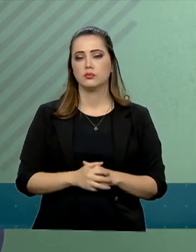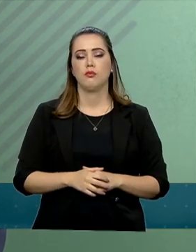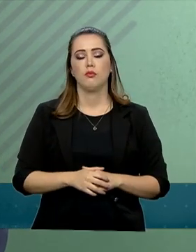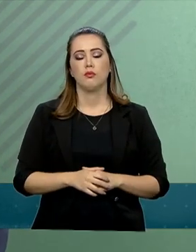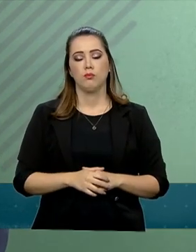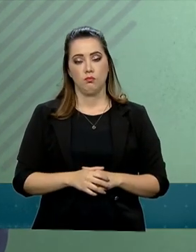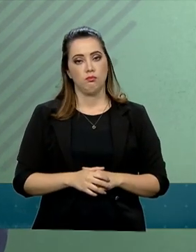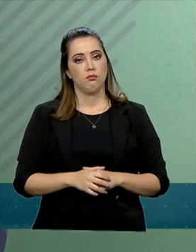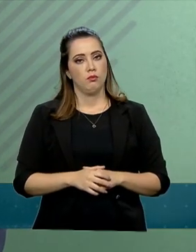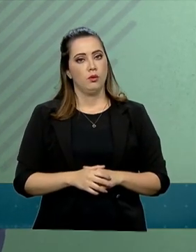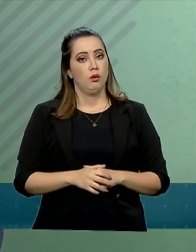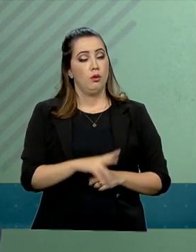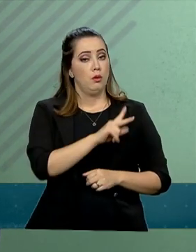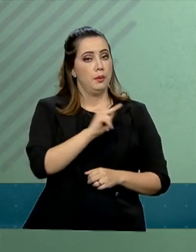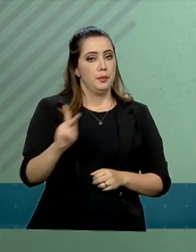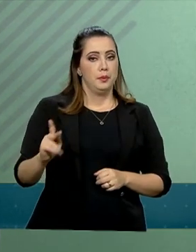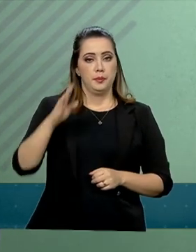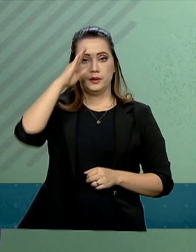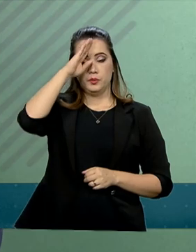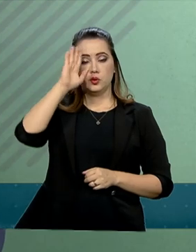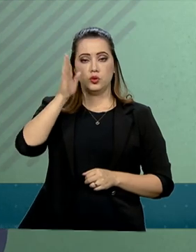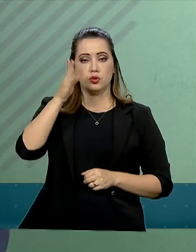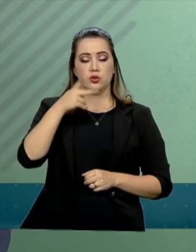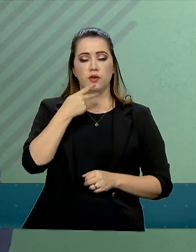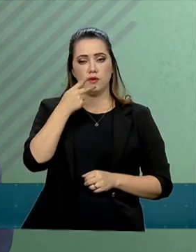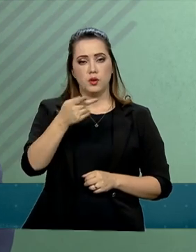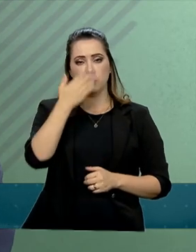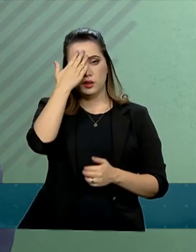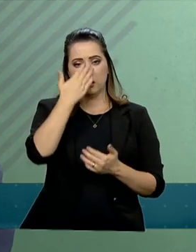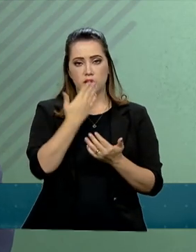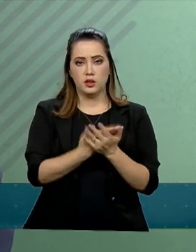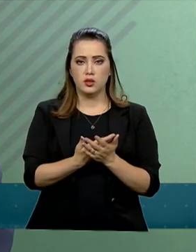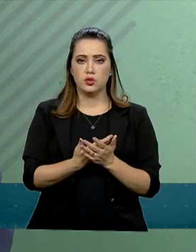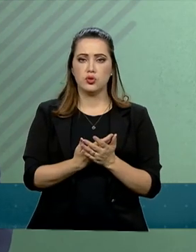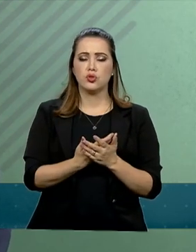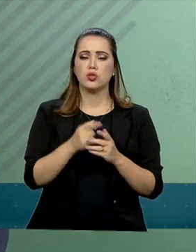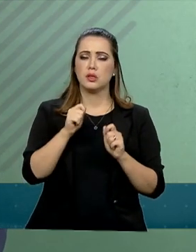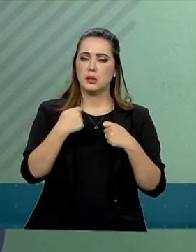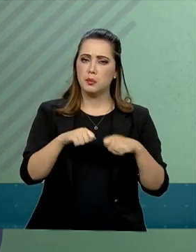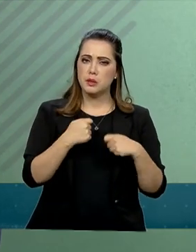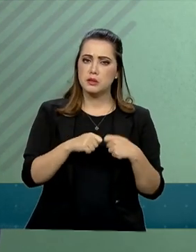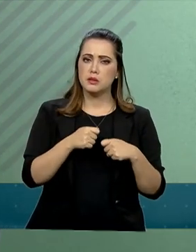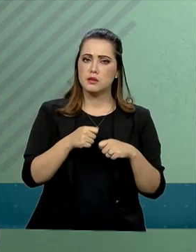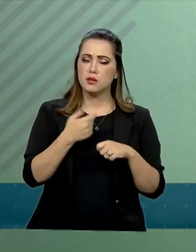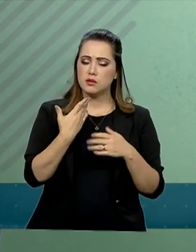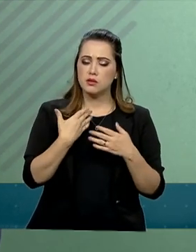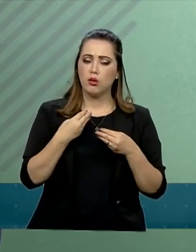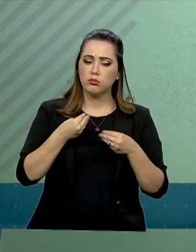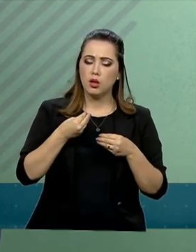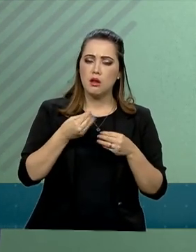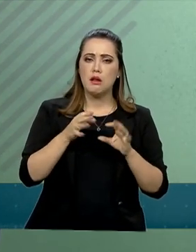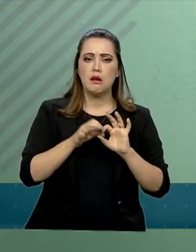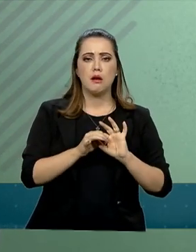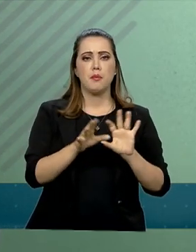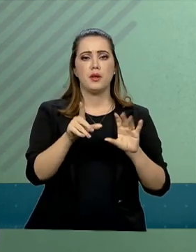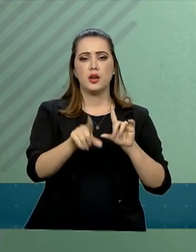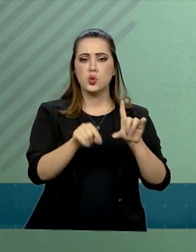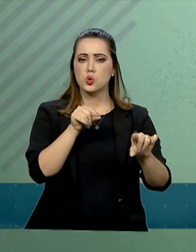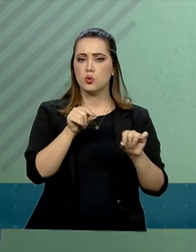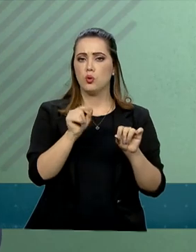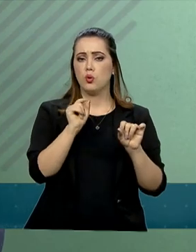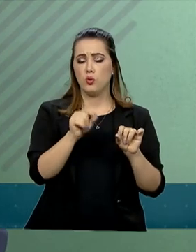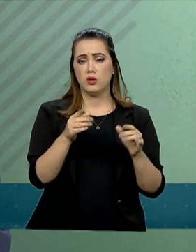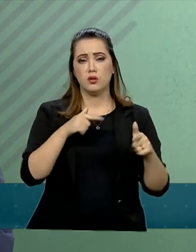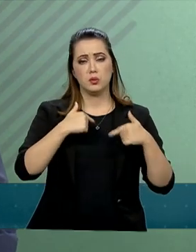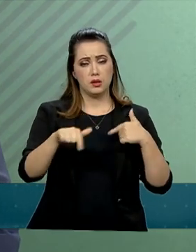enfatizou a crença que possui na descentralização das decisões e da atuação para solucionar os